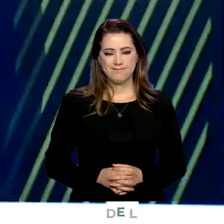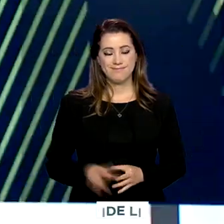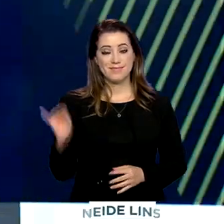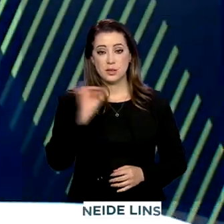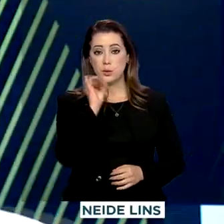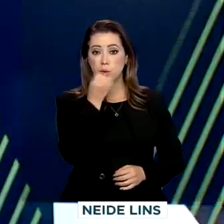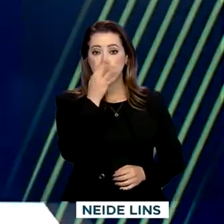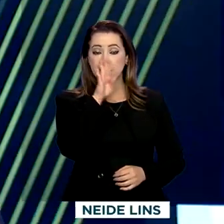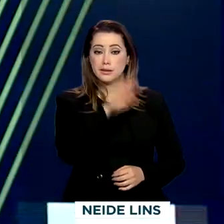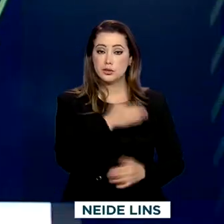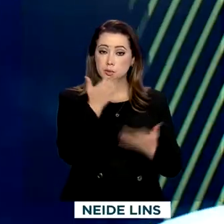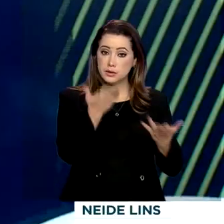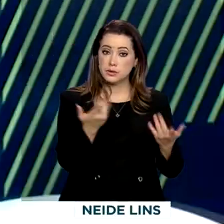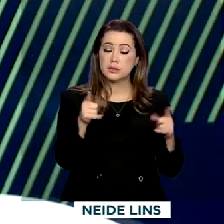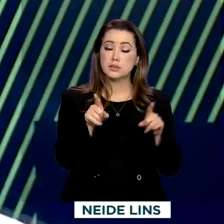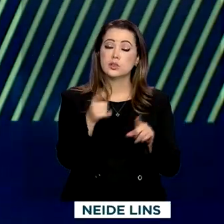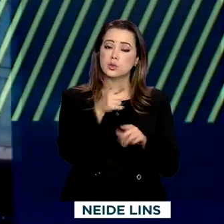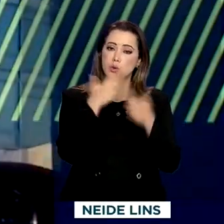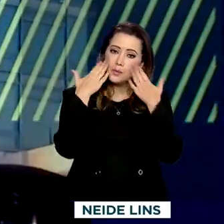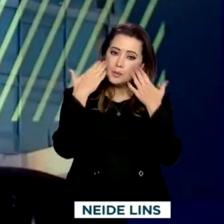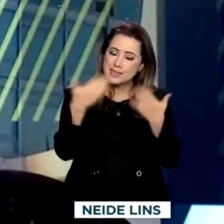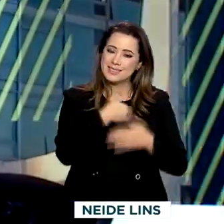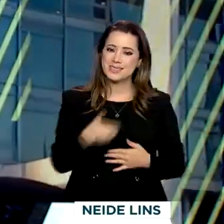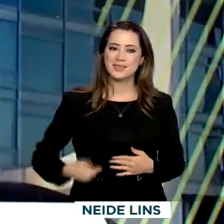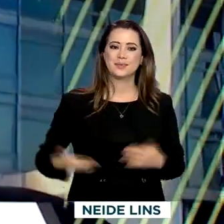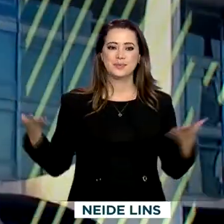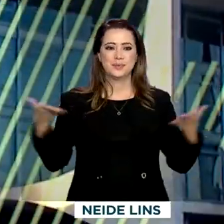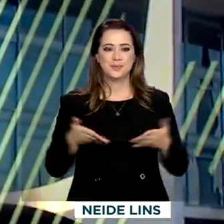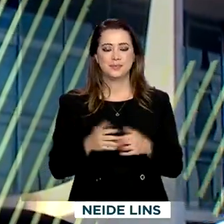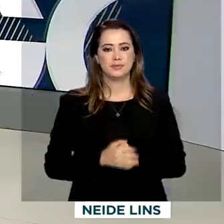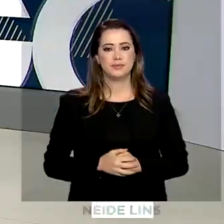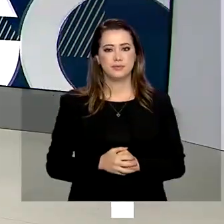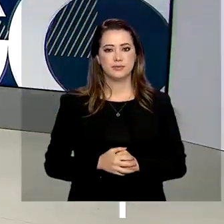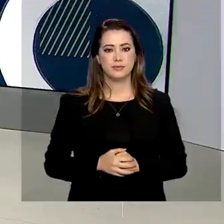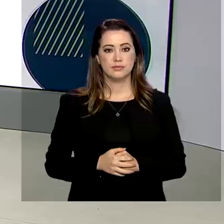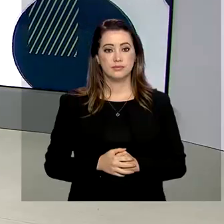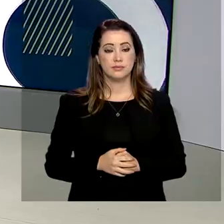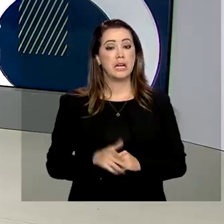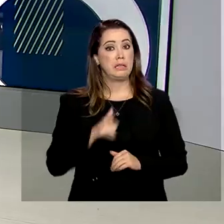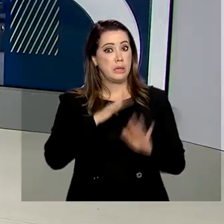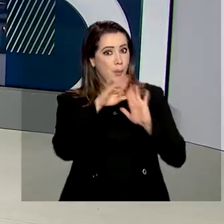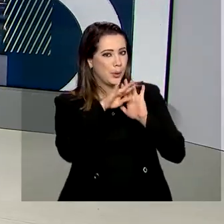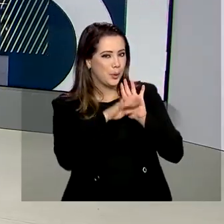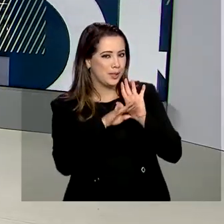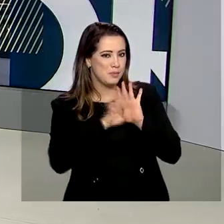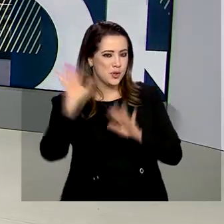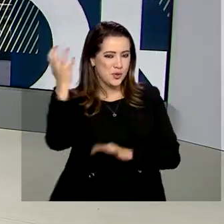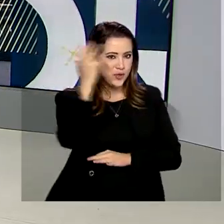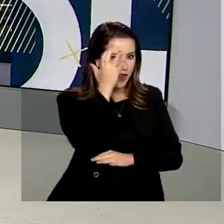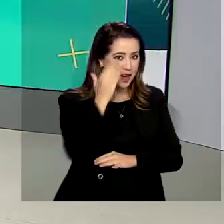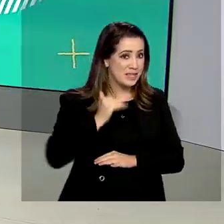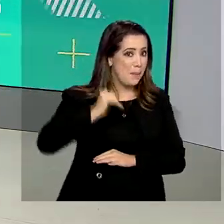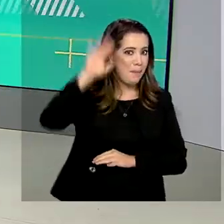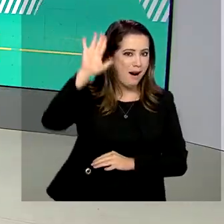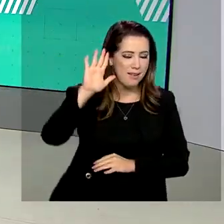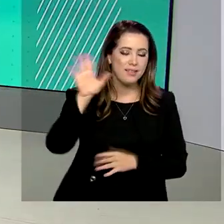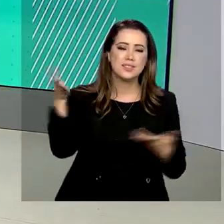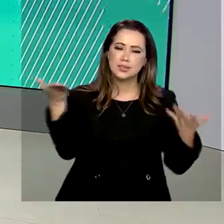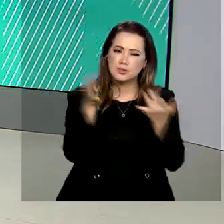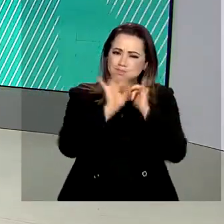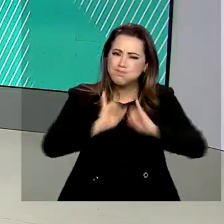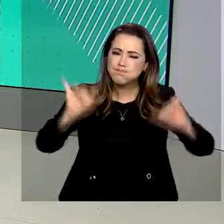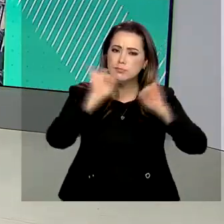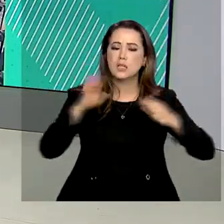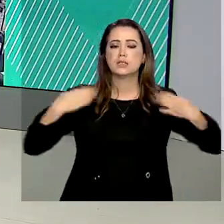Olá, boa tarde para você. Estamos no ar com mais um Governo Agora. O programa Floresta Mais foi lançado hoje